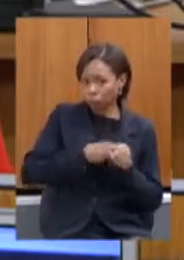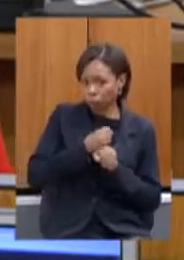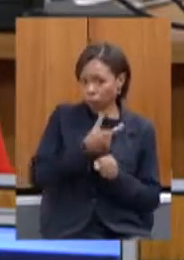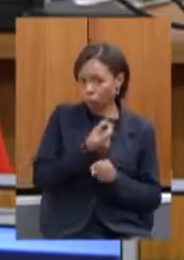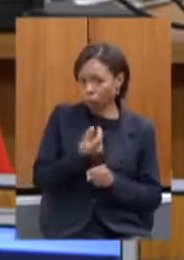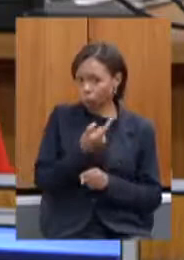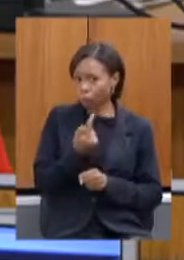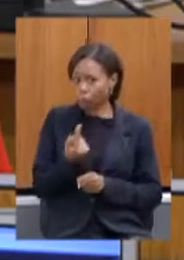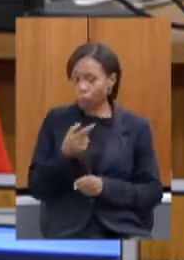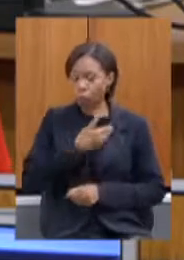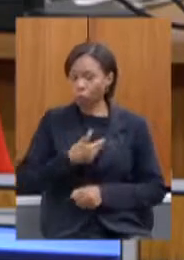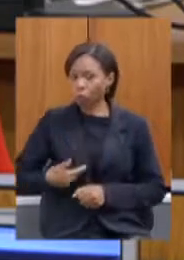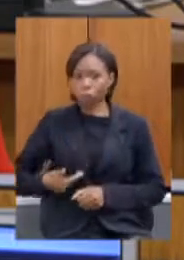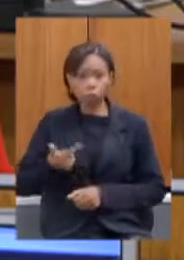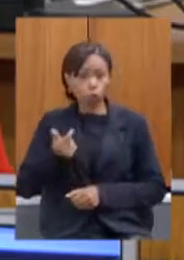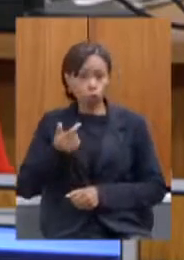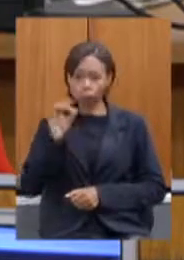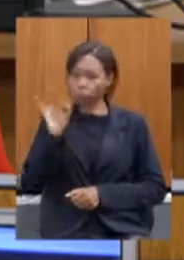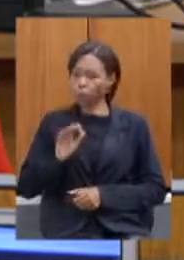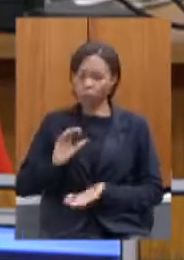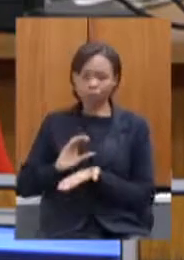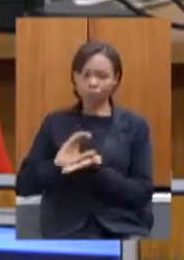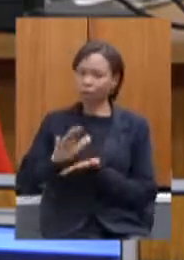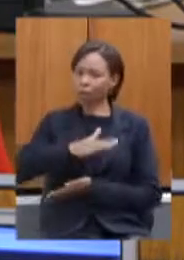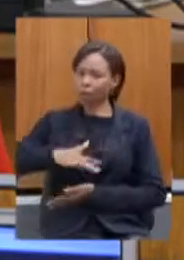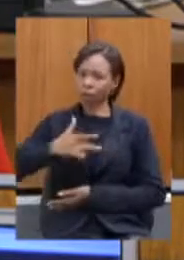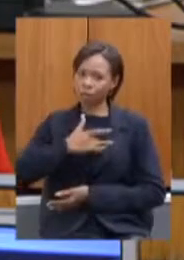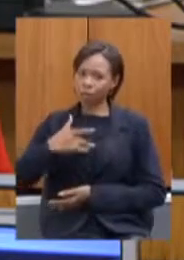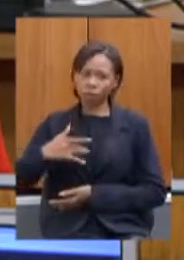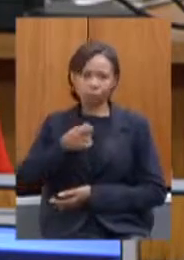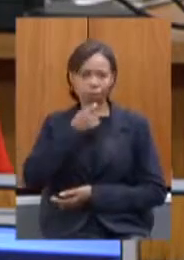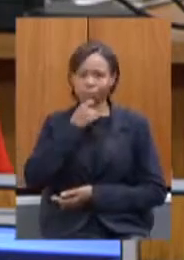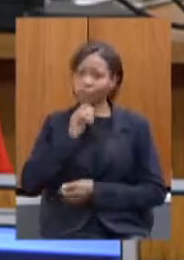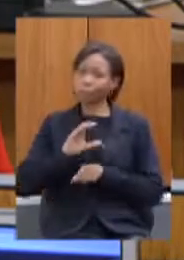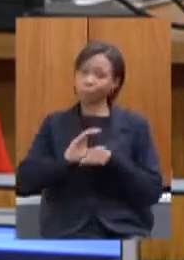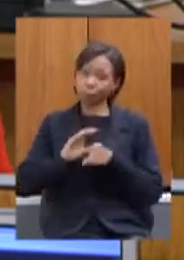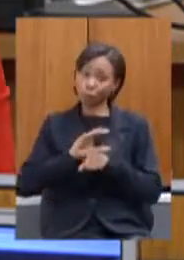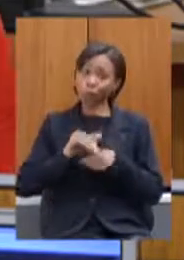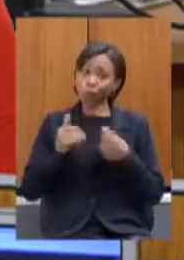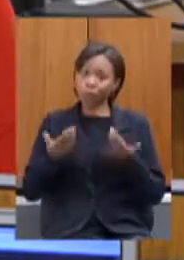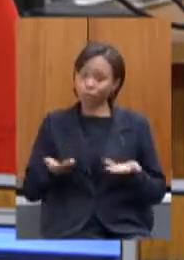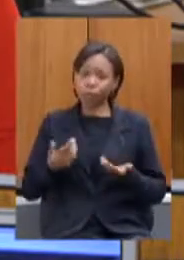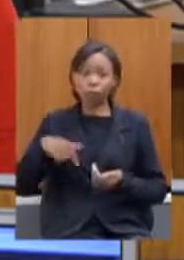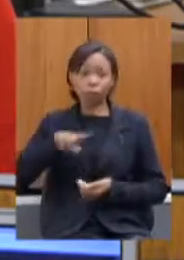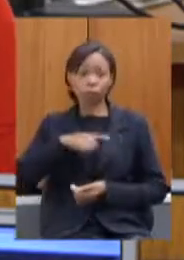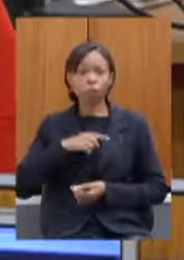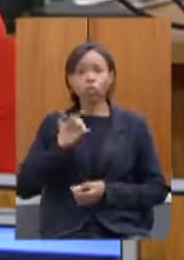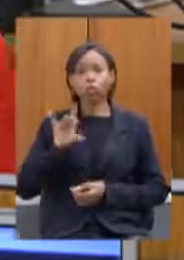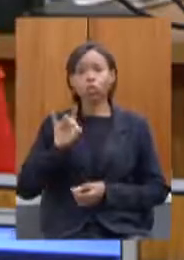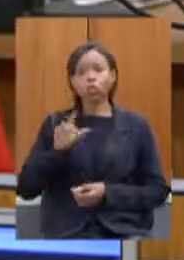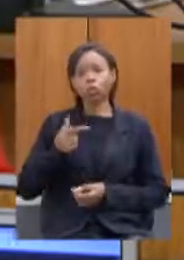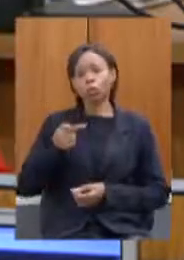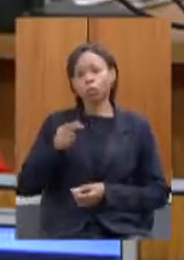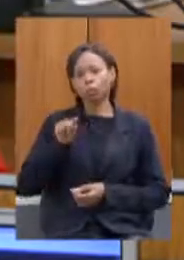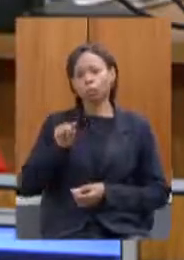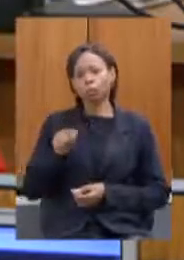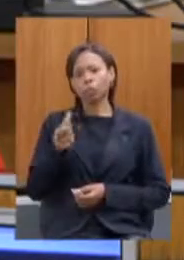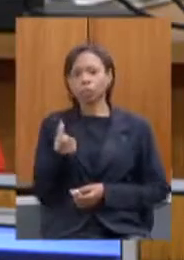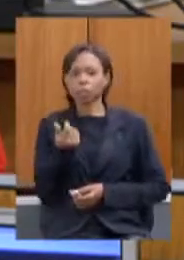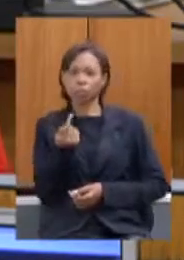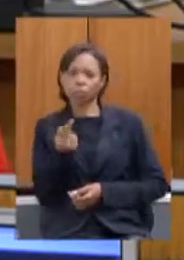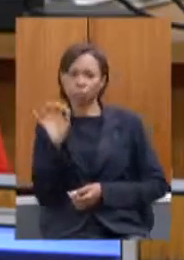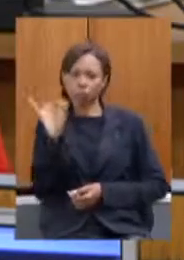% em saúde conforme previsão constitucional nós ficamos em 7.67%